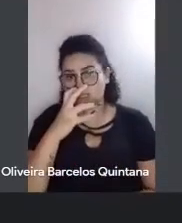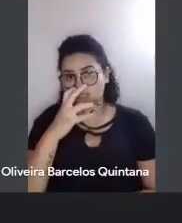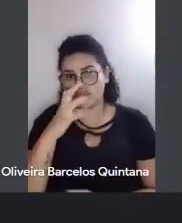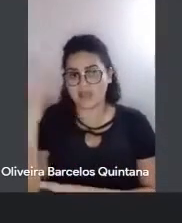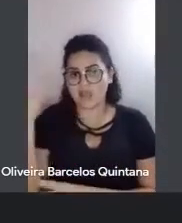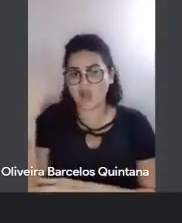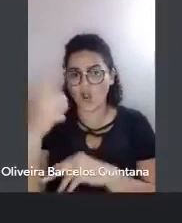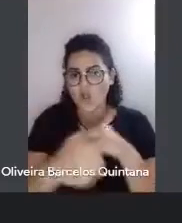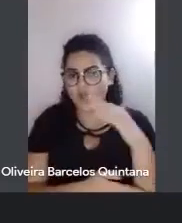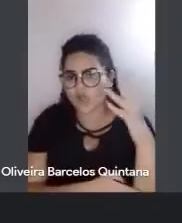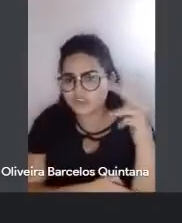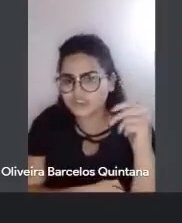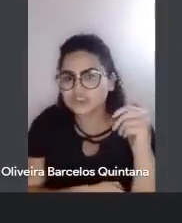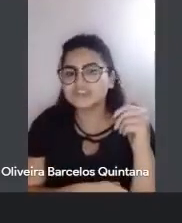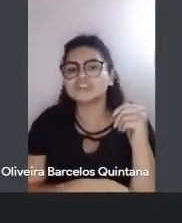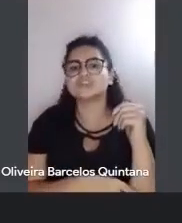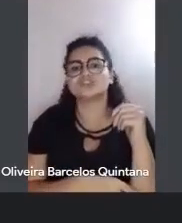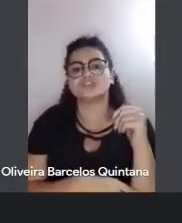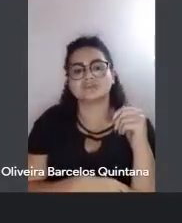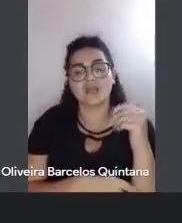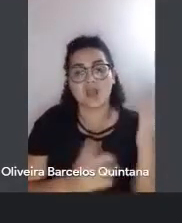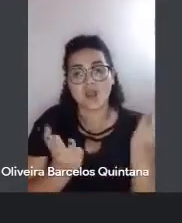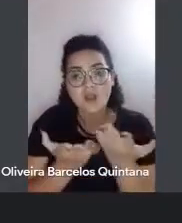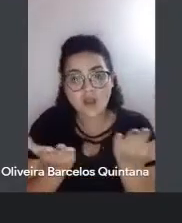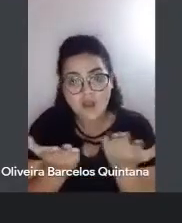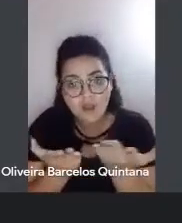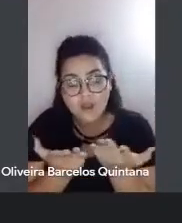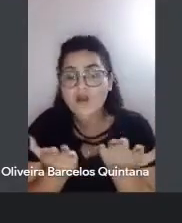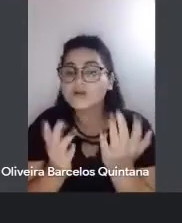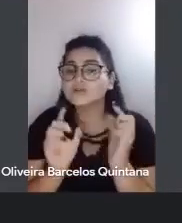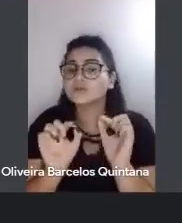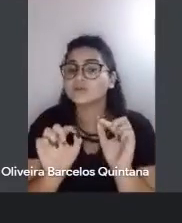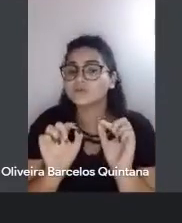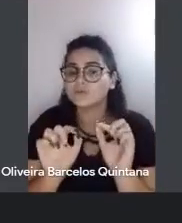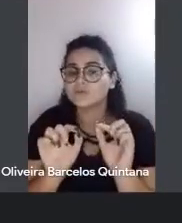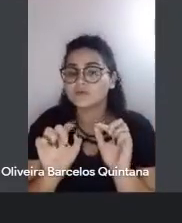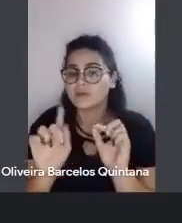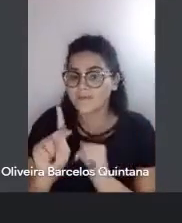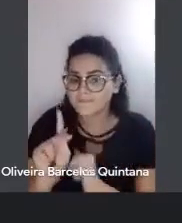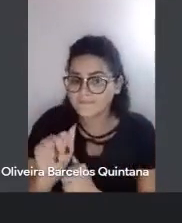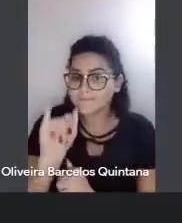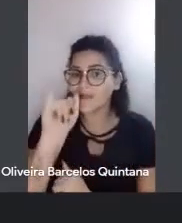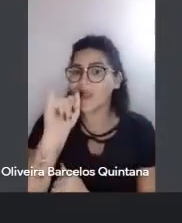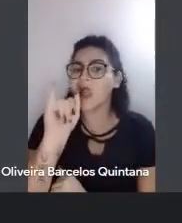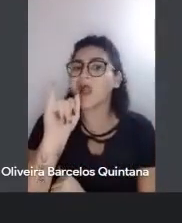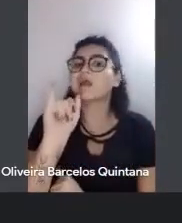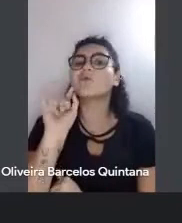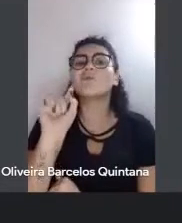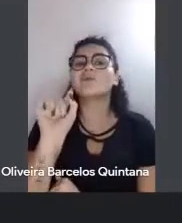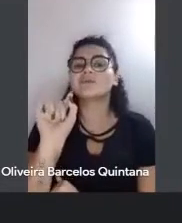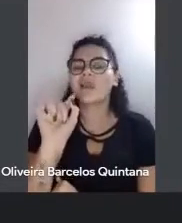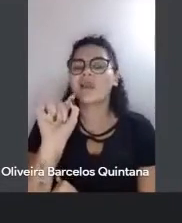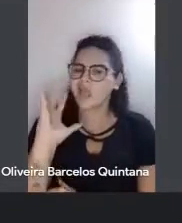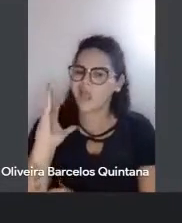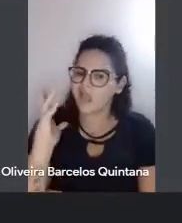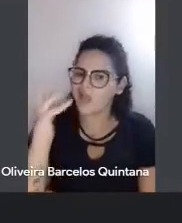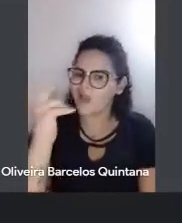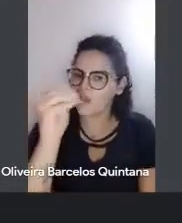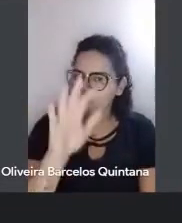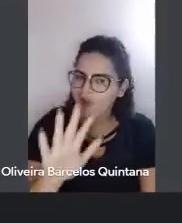os ambientalistas, hoje, como um dos pais da ecologia, uma das visões